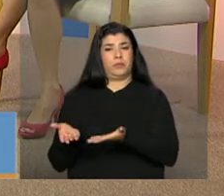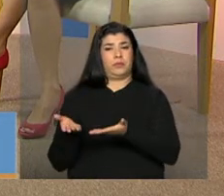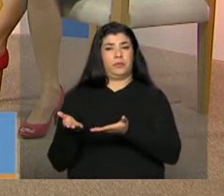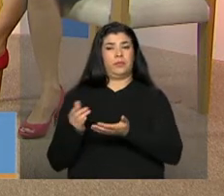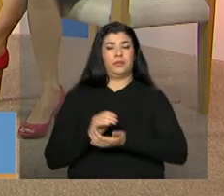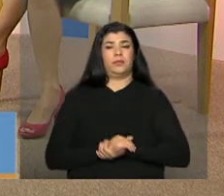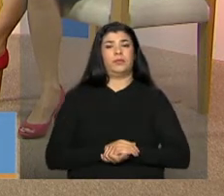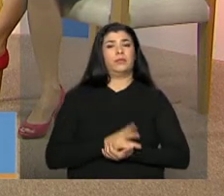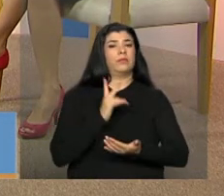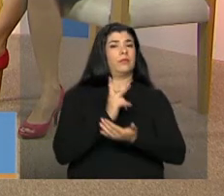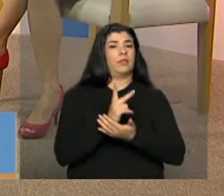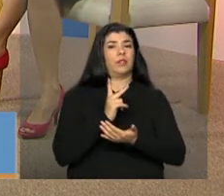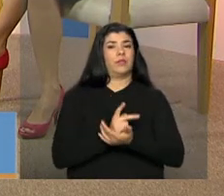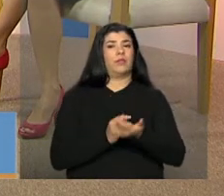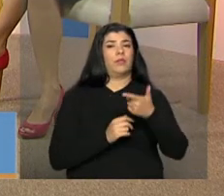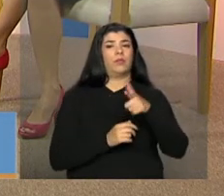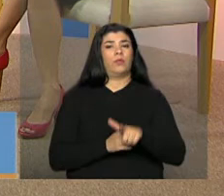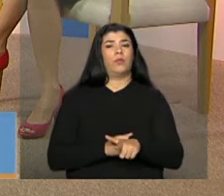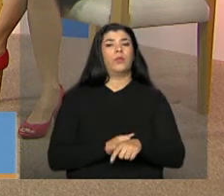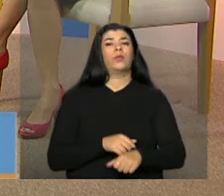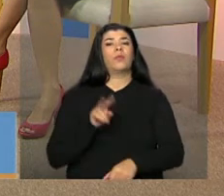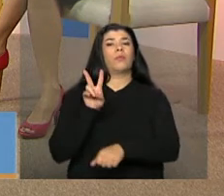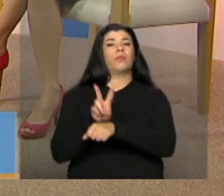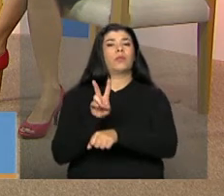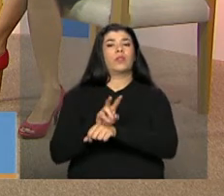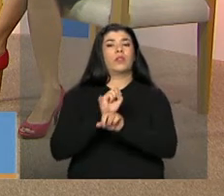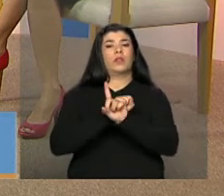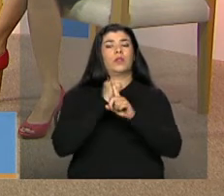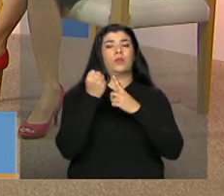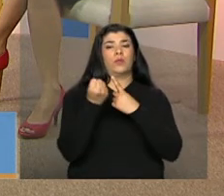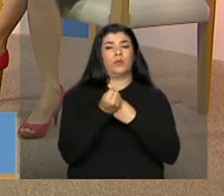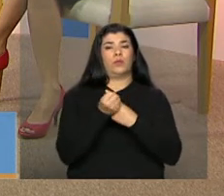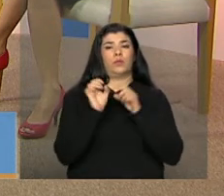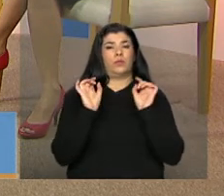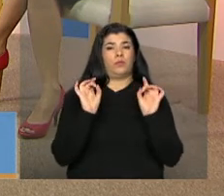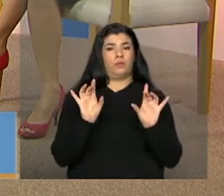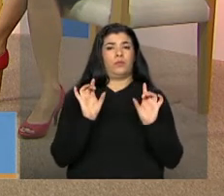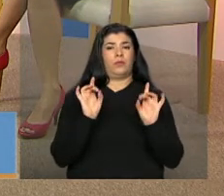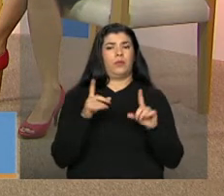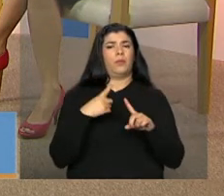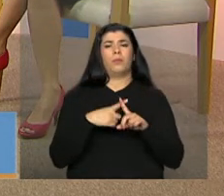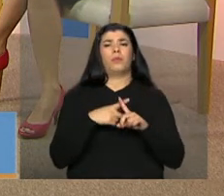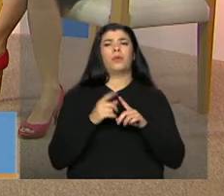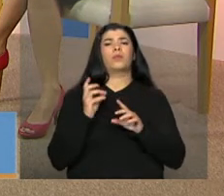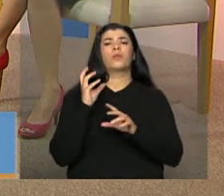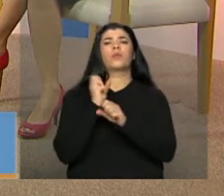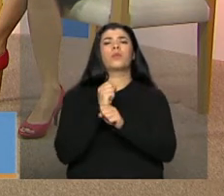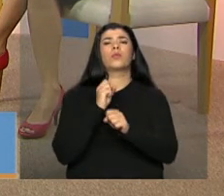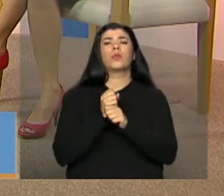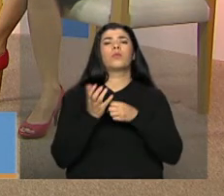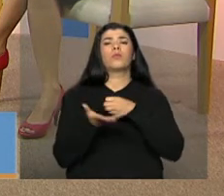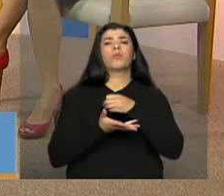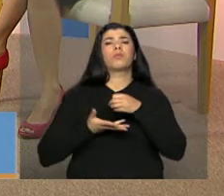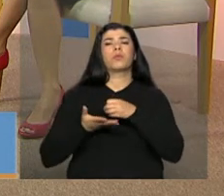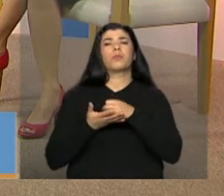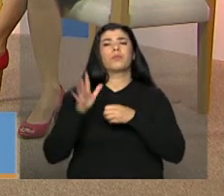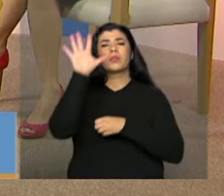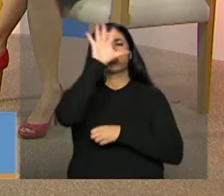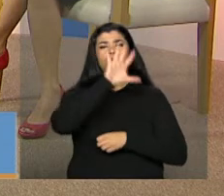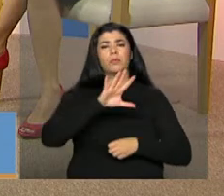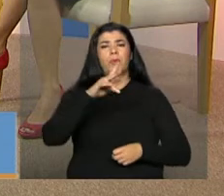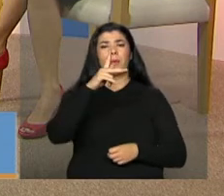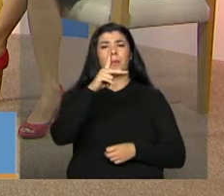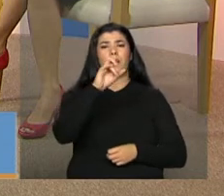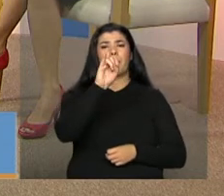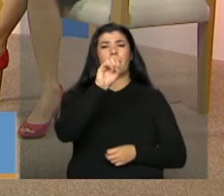Da mesma forma, a proteção social especial. Mas por que disso? Por que o cálculo não é por piso ou por serviço? Porque nós temos uma figura diferente